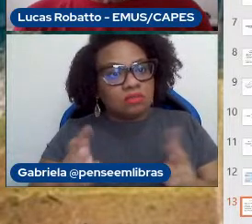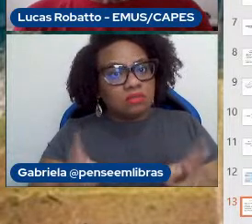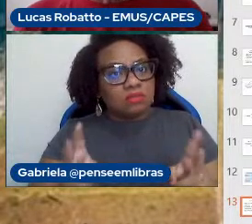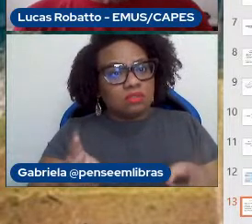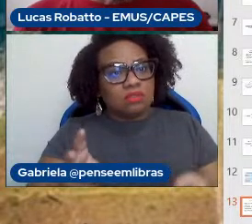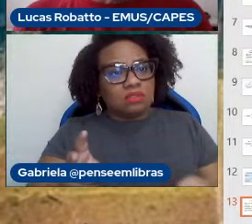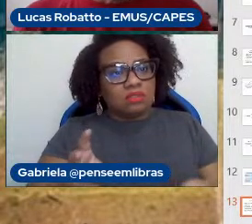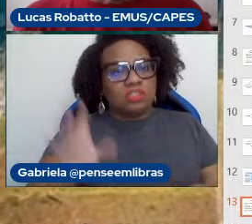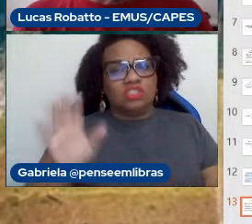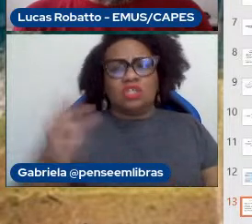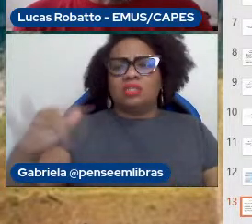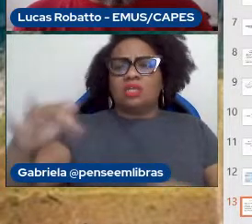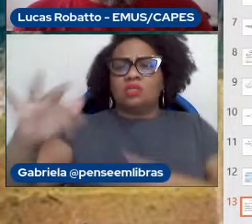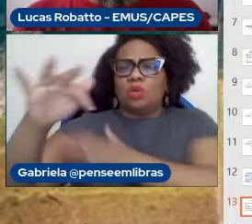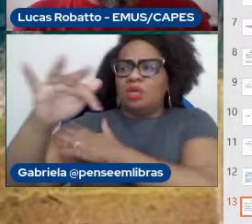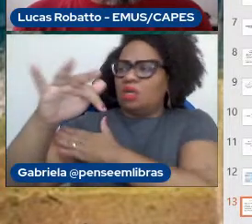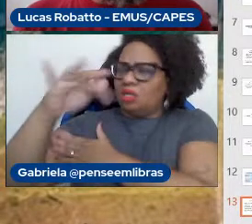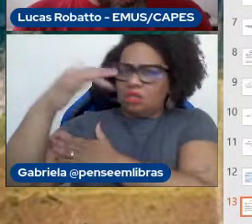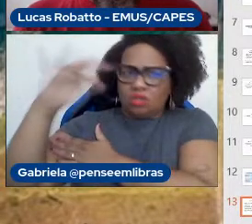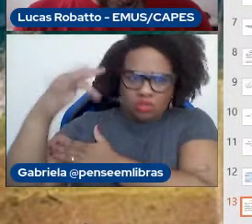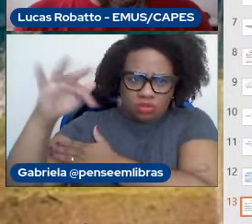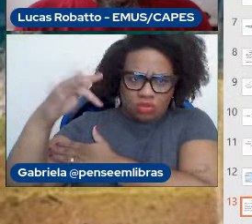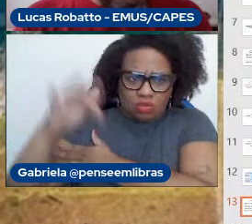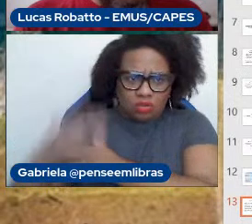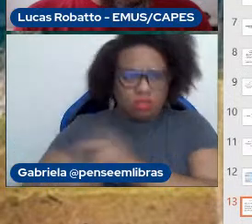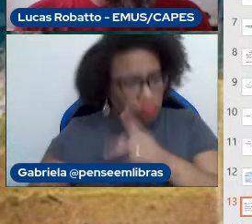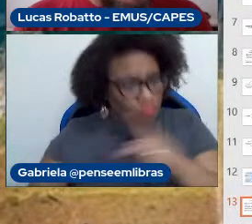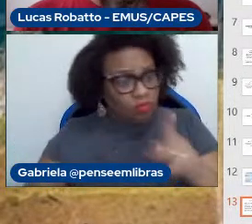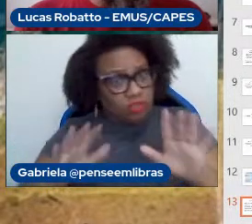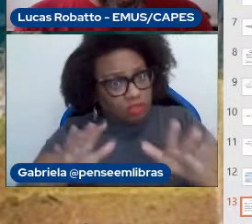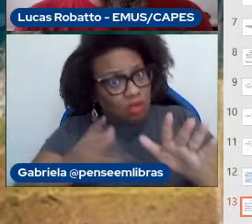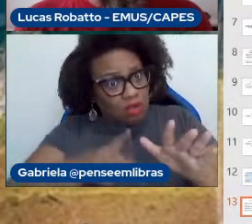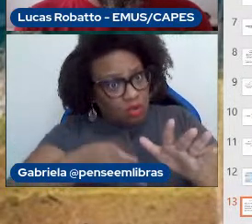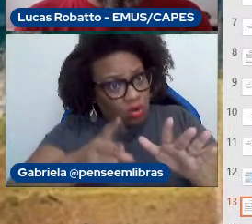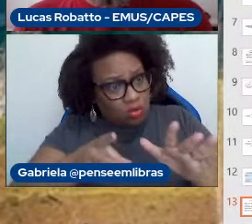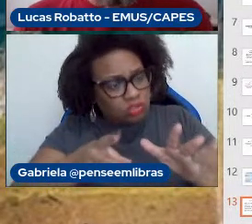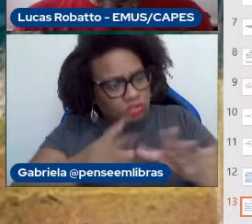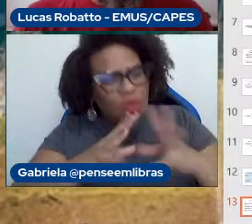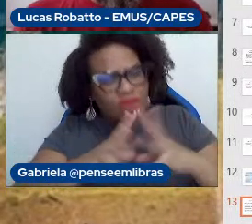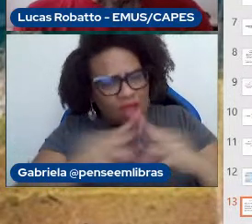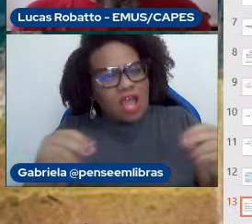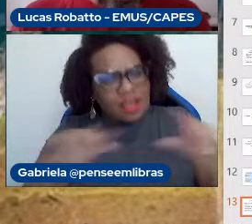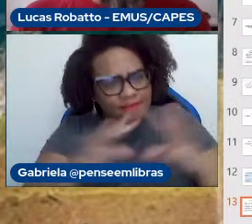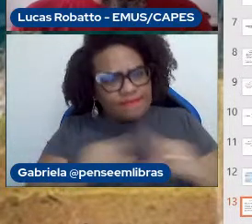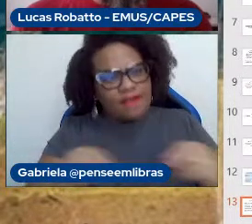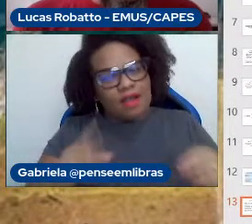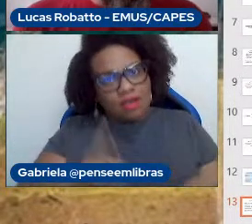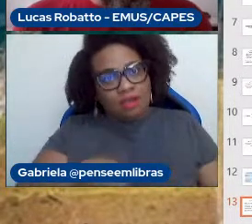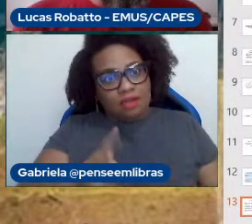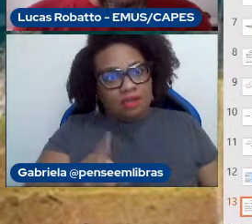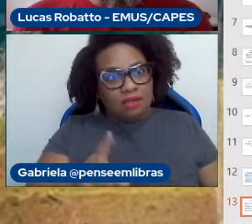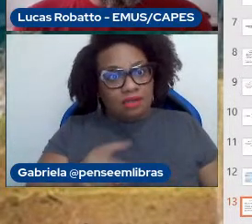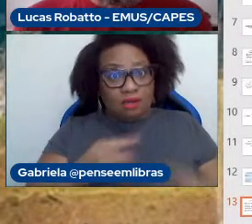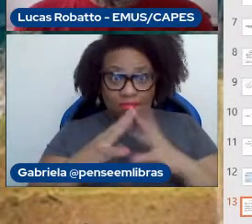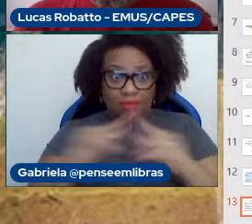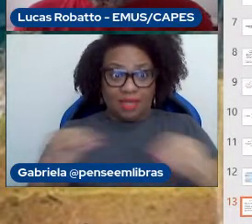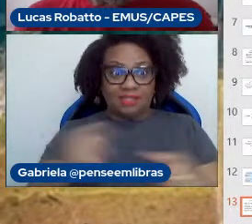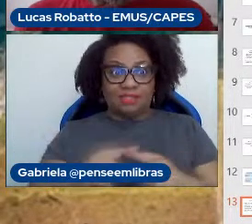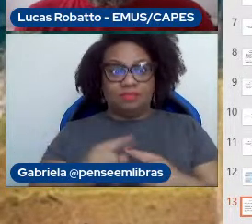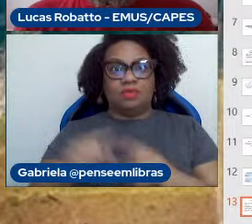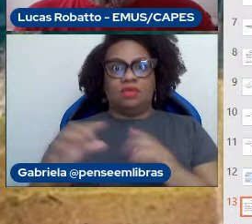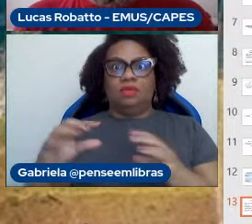doendo o meu braço, o professor vai falar, não, aí, que essa dor passa, vai continuar, passa porque você fica anestesiado,